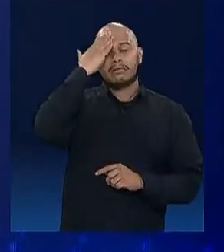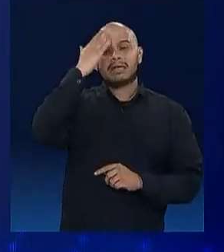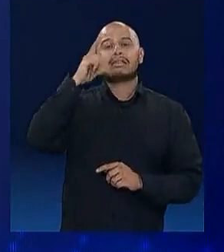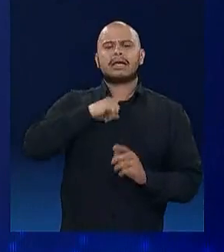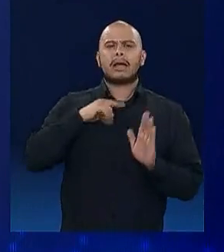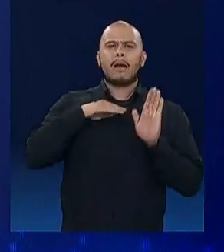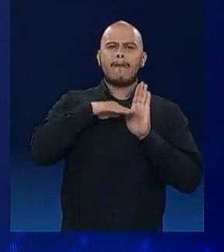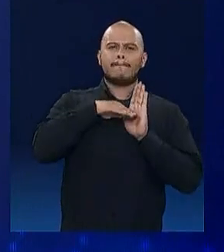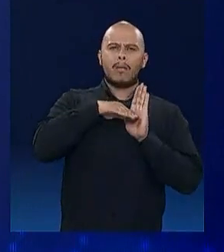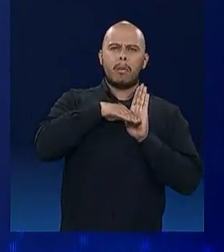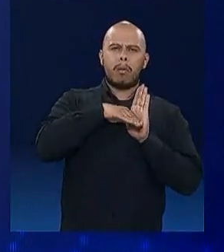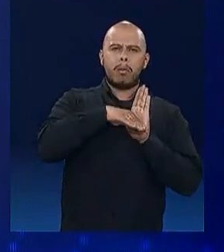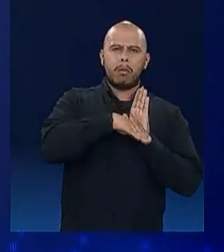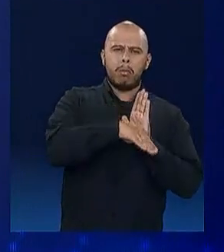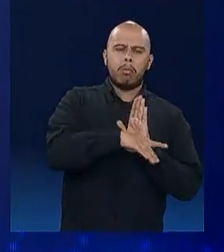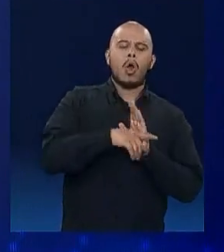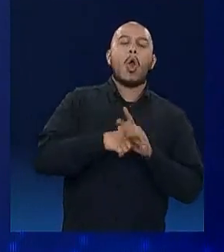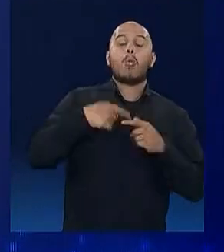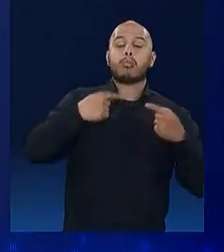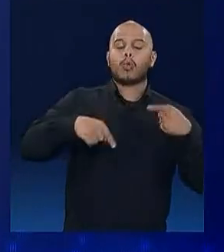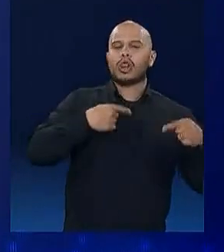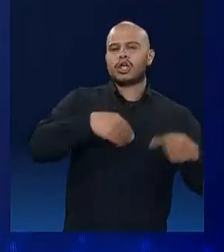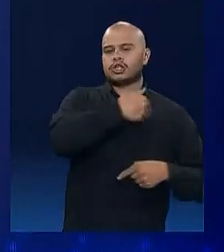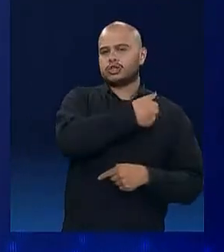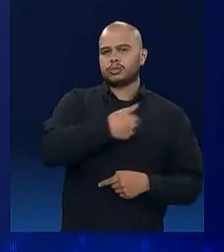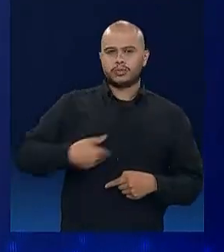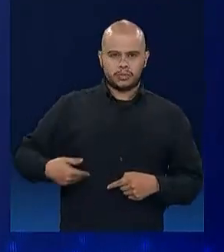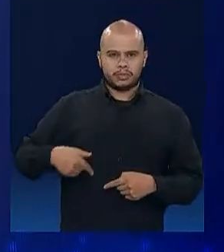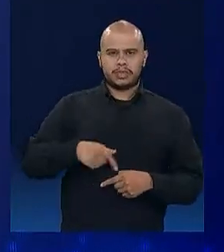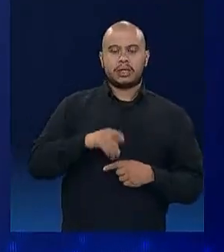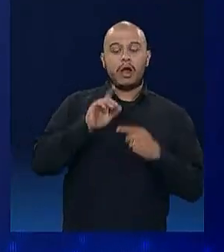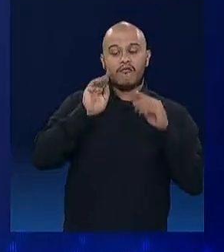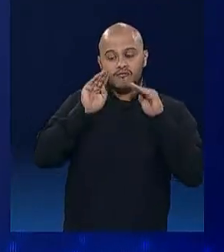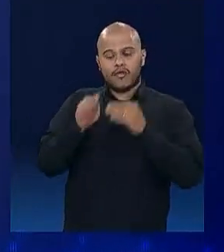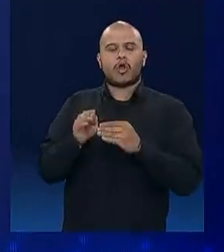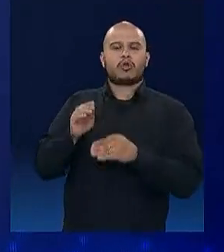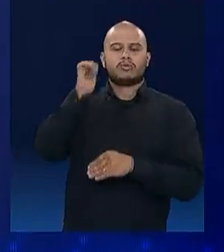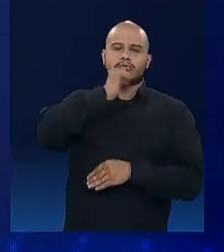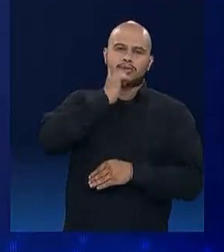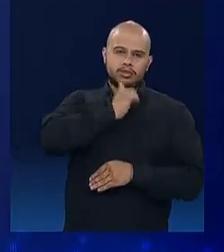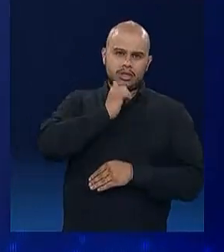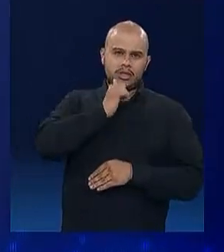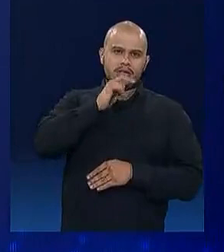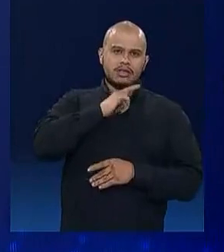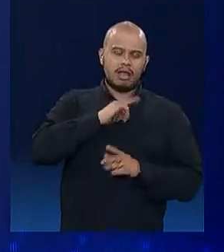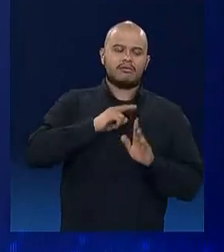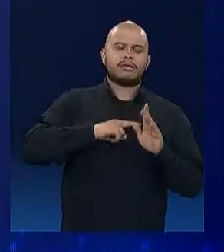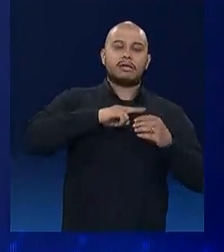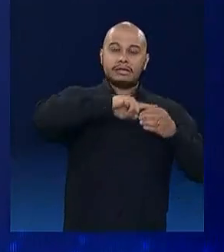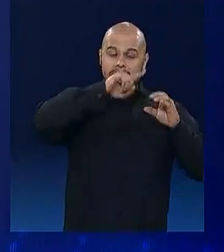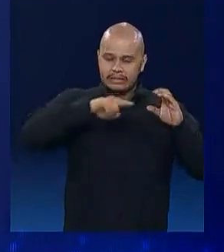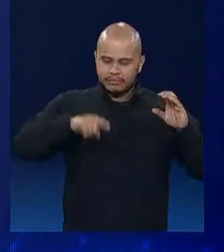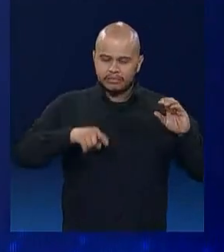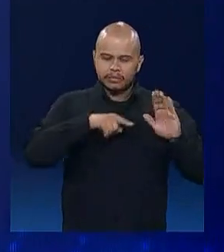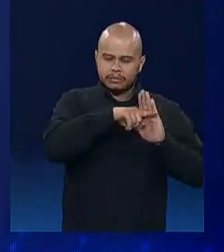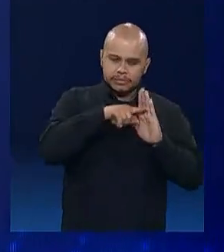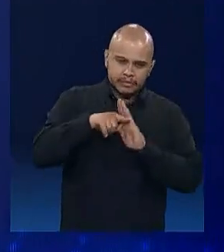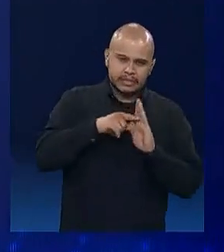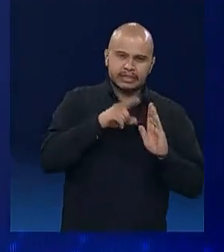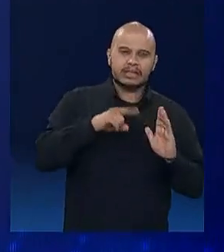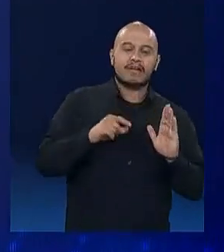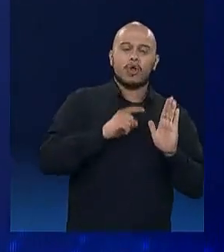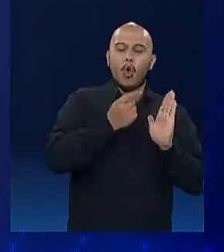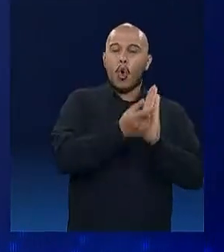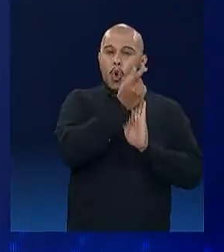investimentos de políticas públicas voltadas para as mulheres. Dados do Instituto de Estudos Socioeconômicos revelam que houve um corte no orçamento de